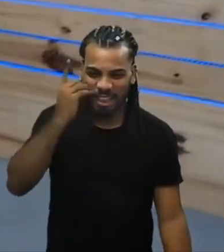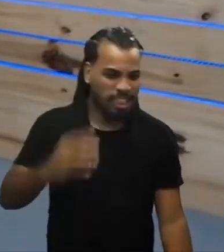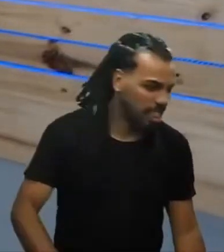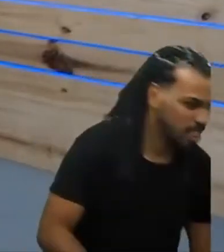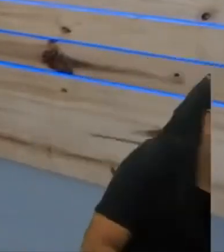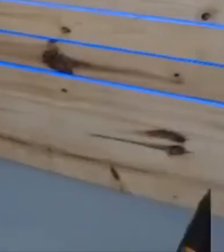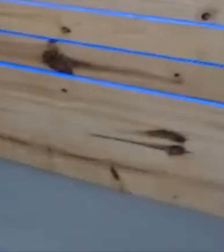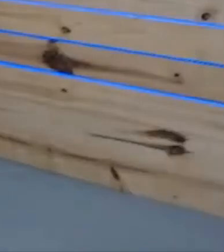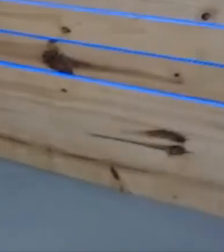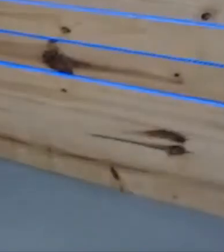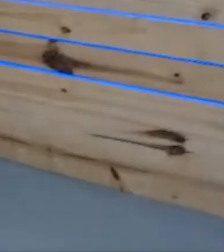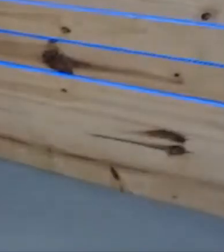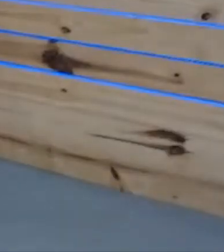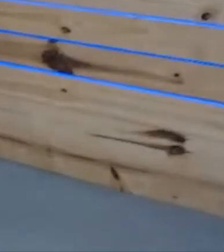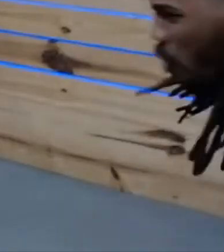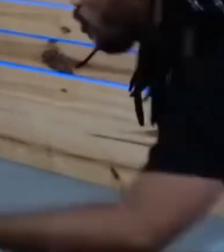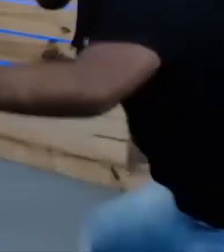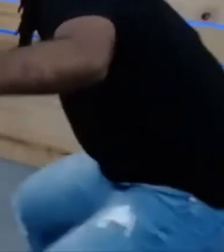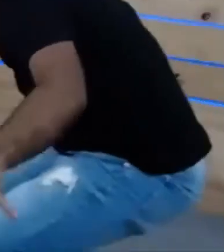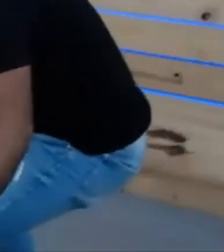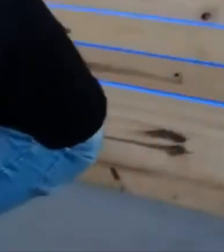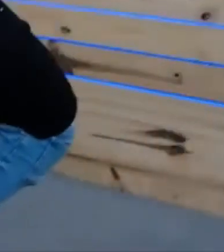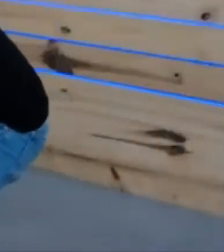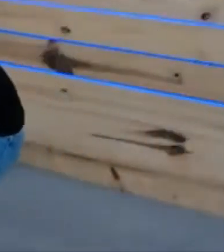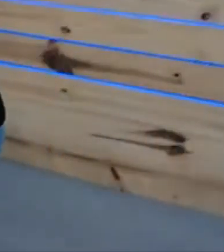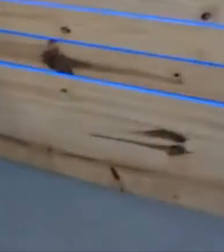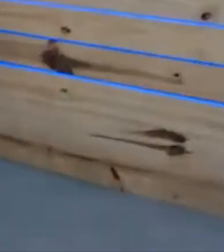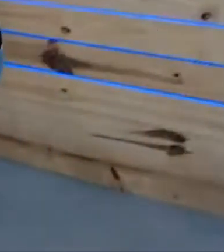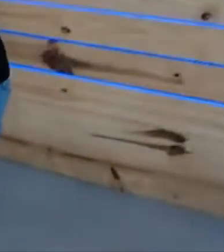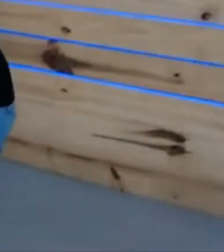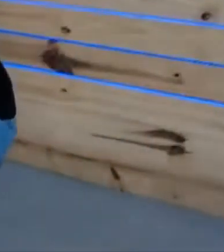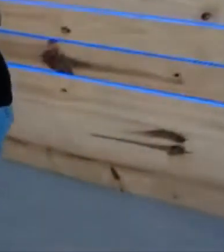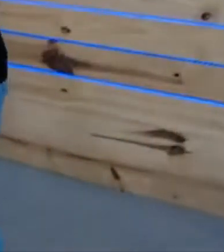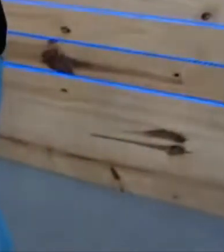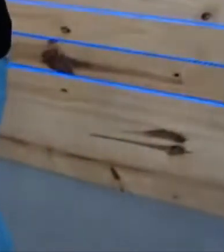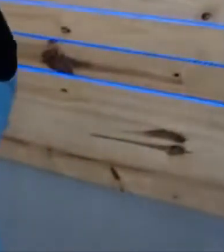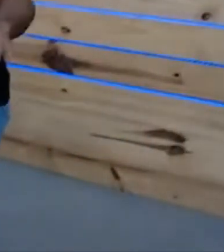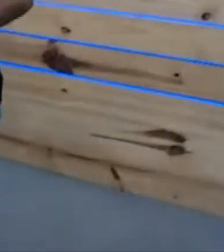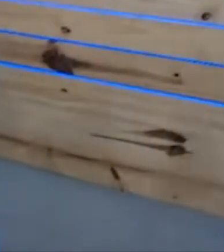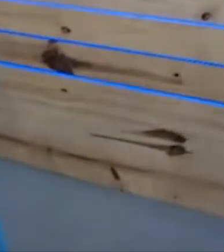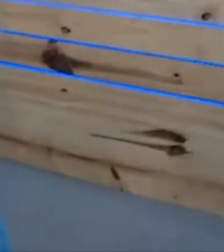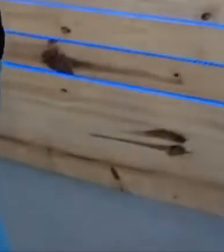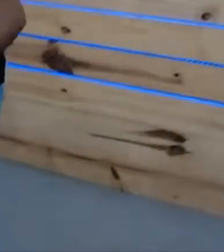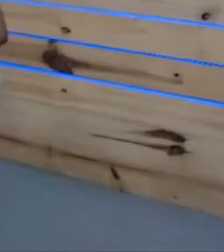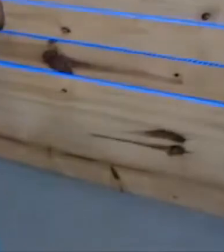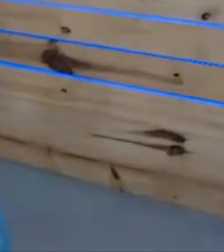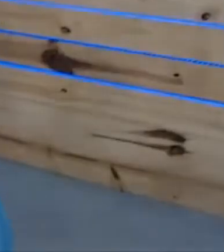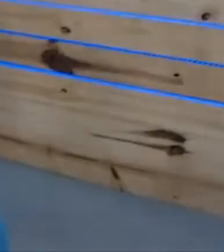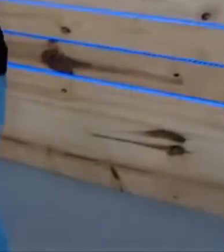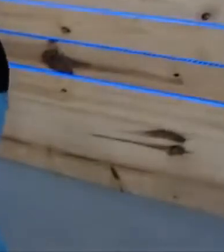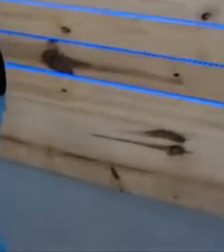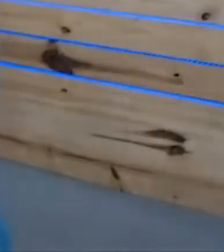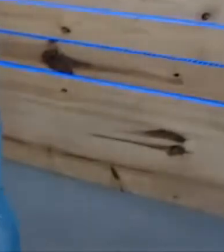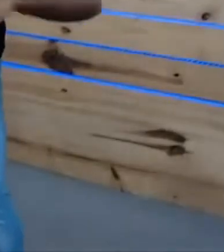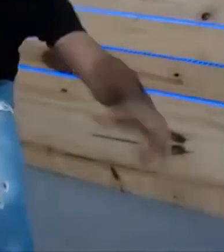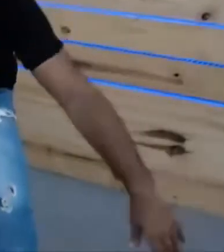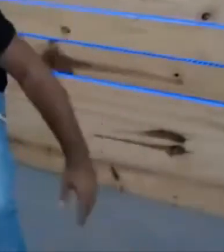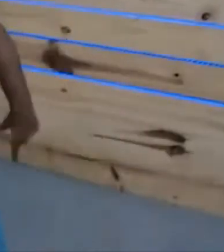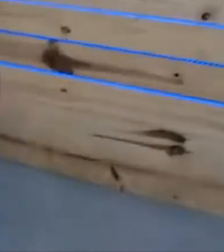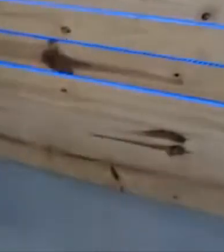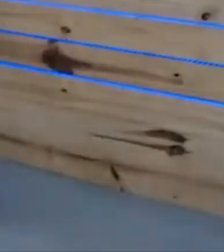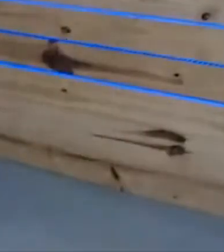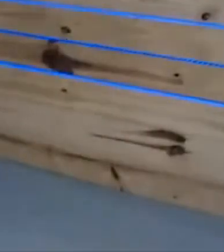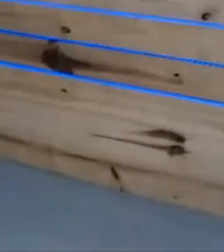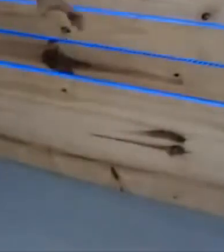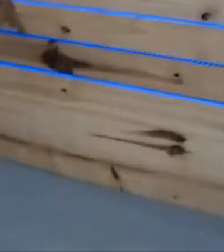Donley e toda a equipe do Educa.pe desejamos a você uma ótima tarde e a gente se vê numa